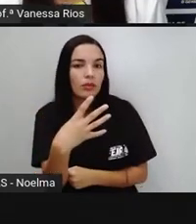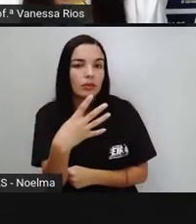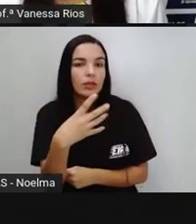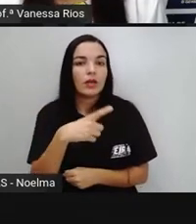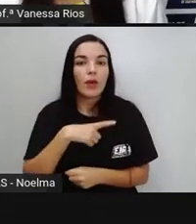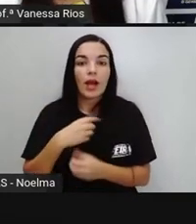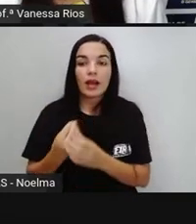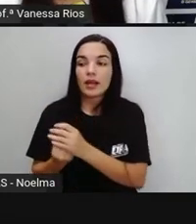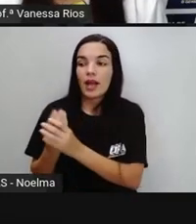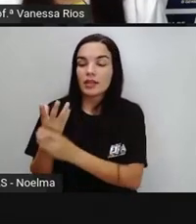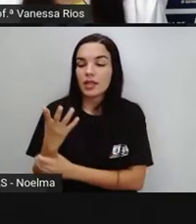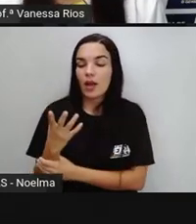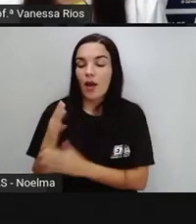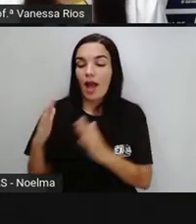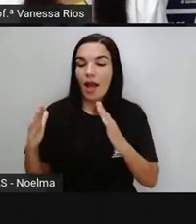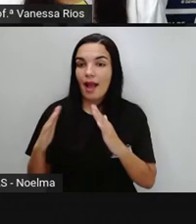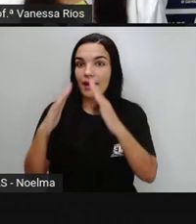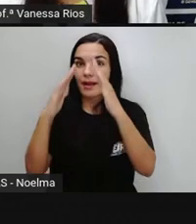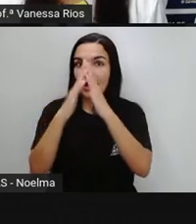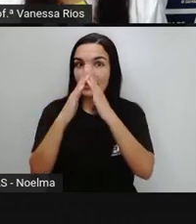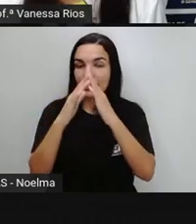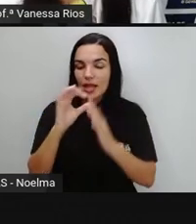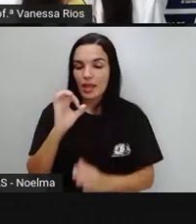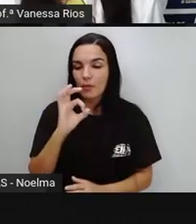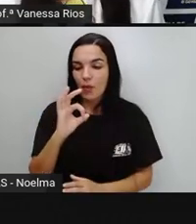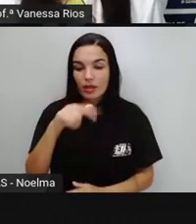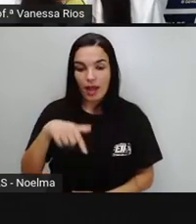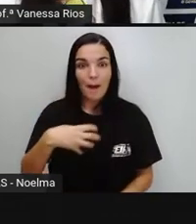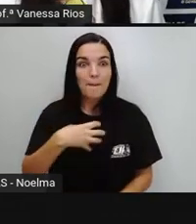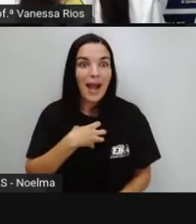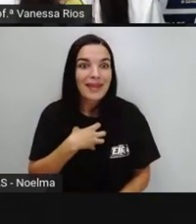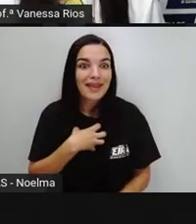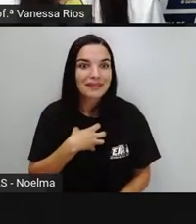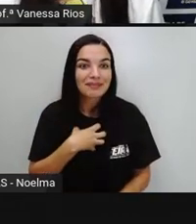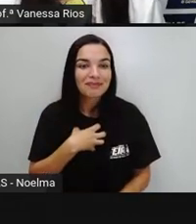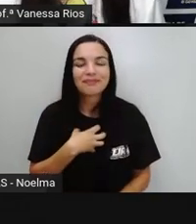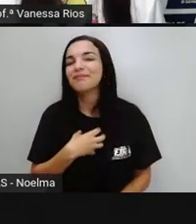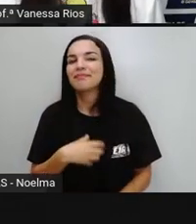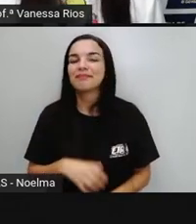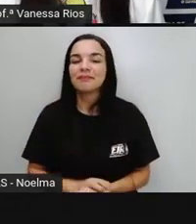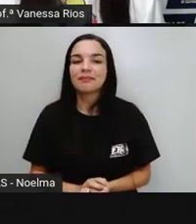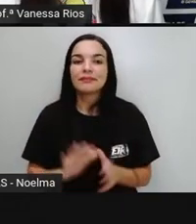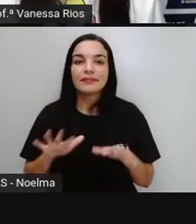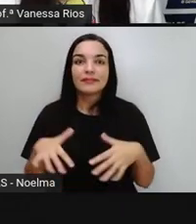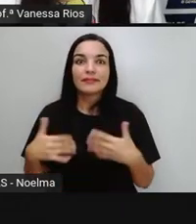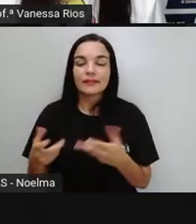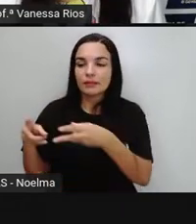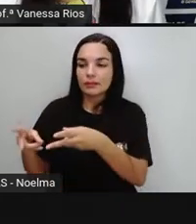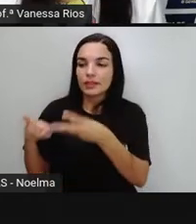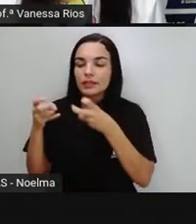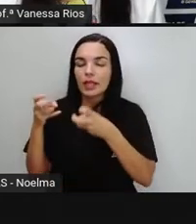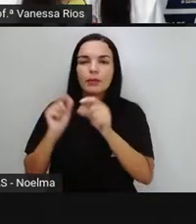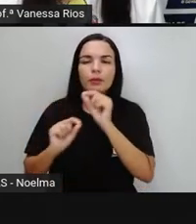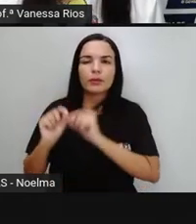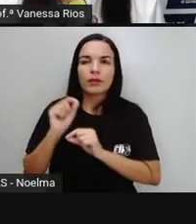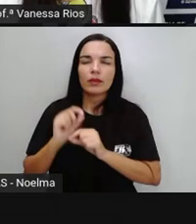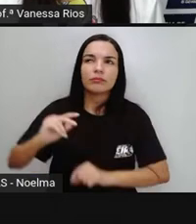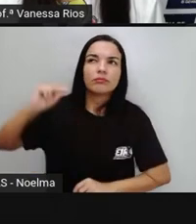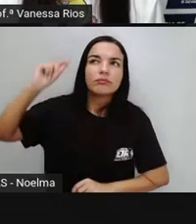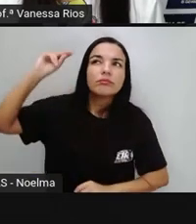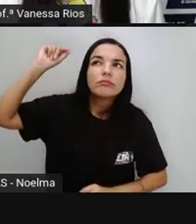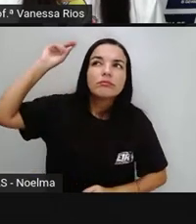Com a criação Da Casa Da Moeda Da Bahia E aí a gente Percebe que De lá Para cá De